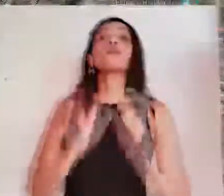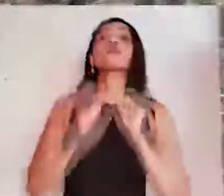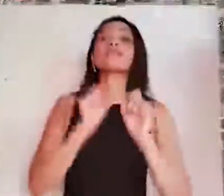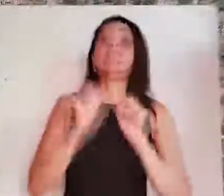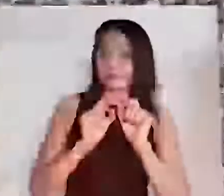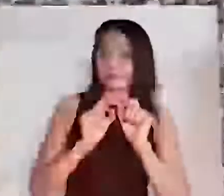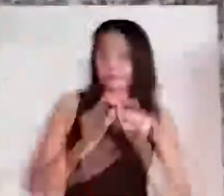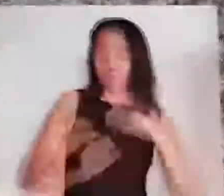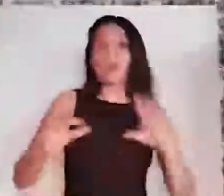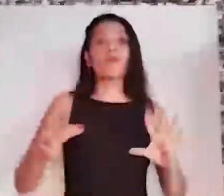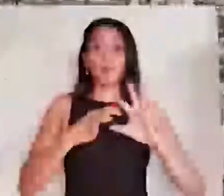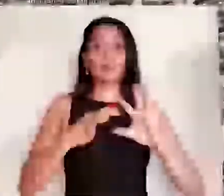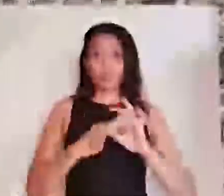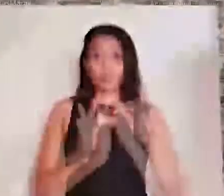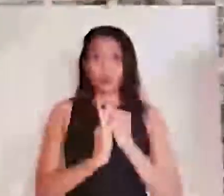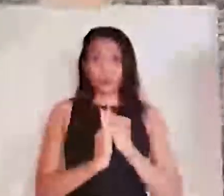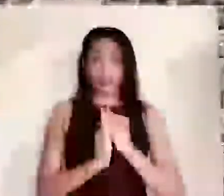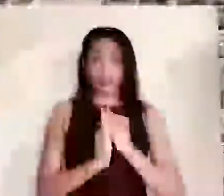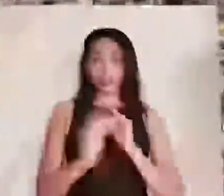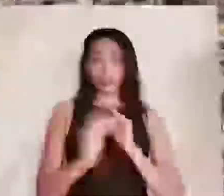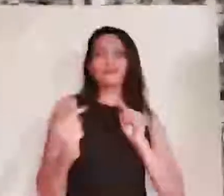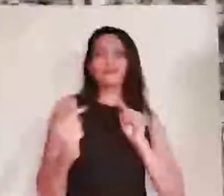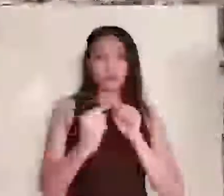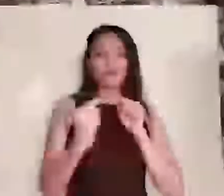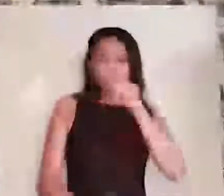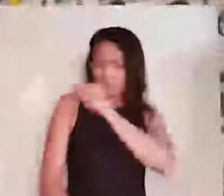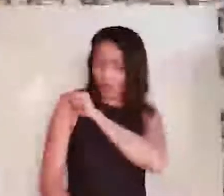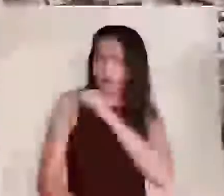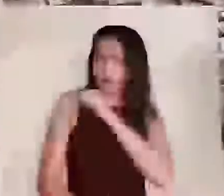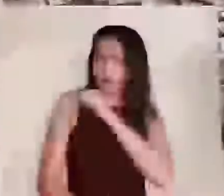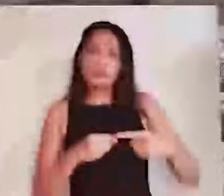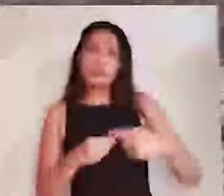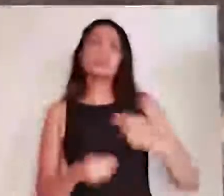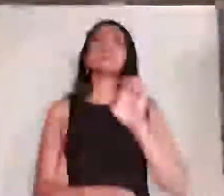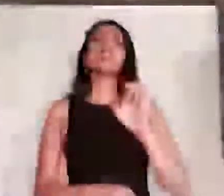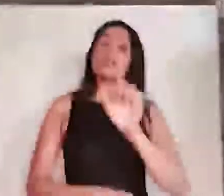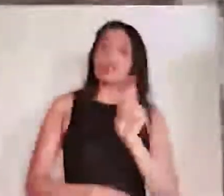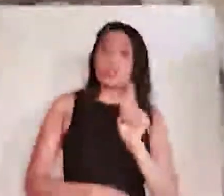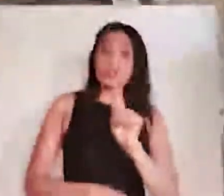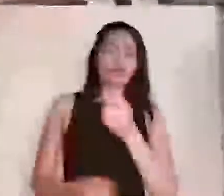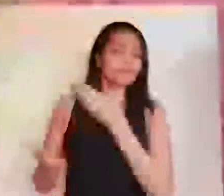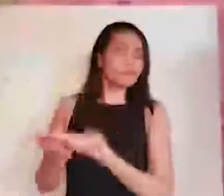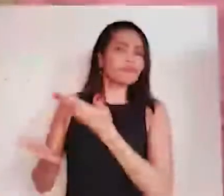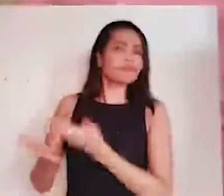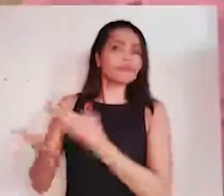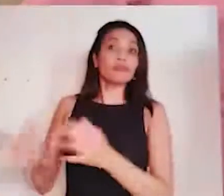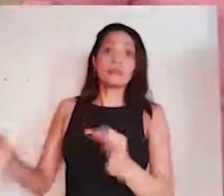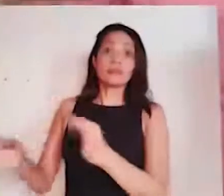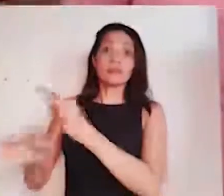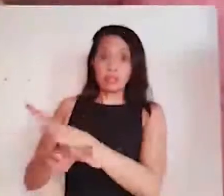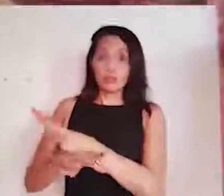Eu, enquanto prefeito, nós vamos fazer parceria com o IFG, para que os nossos estudantes possam sair da rede municipal,